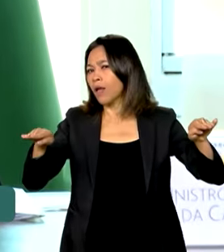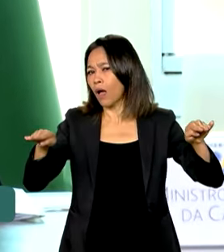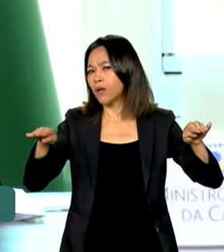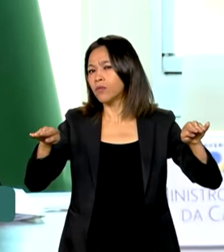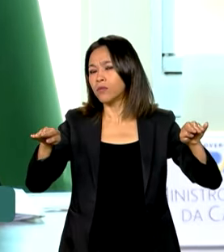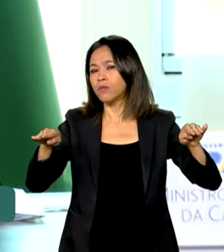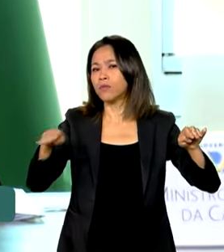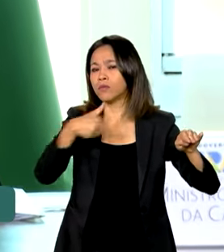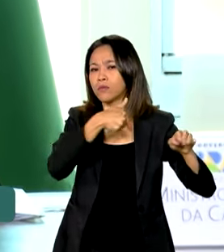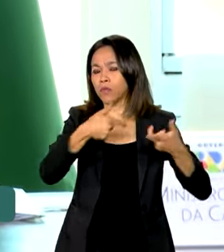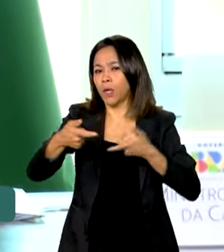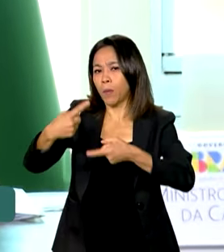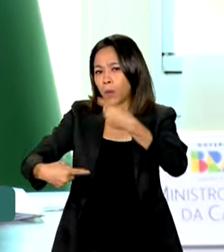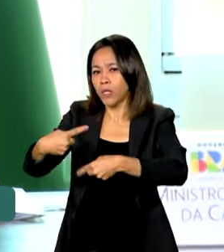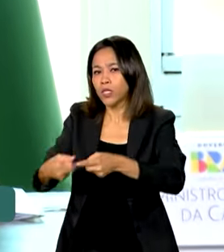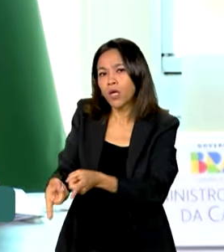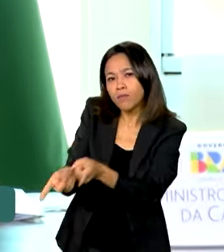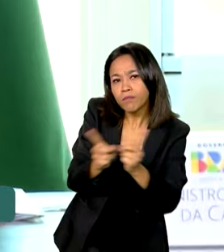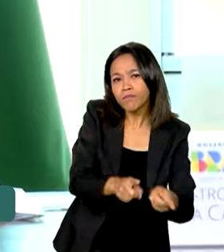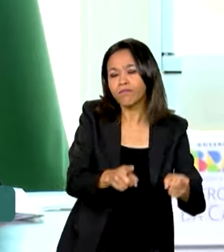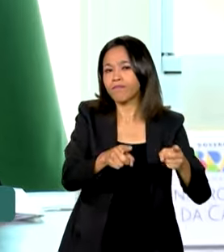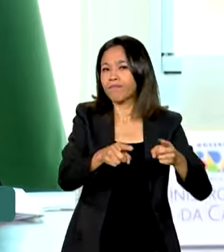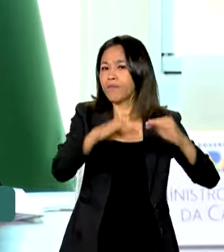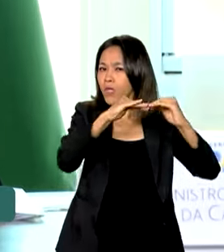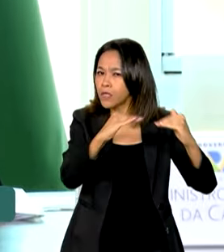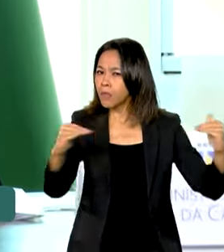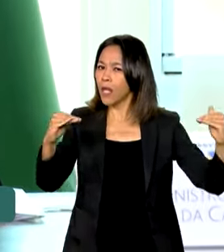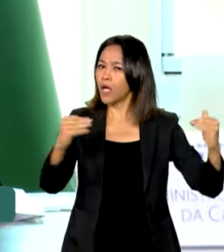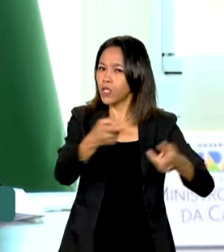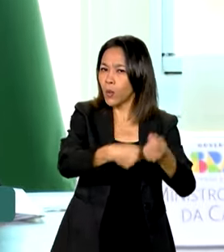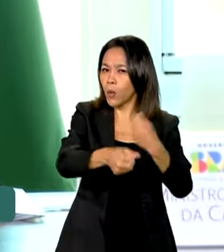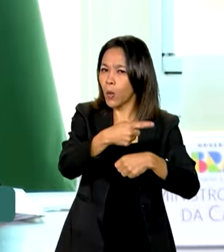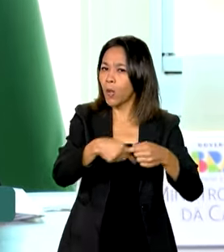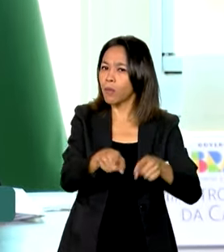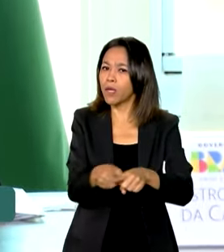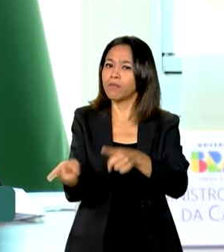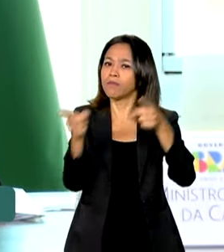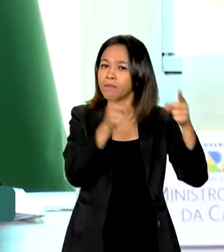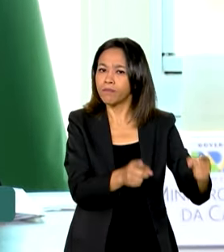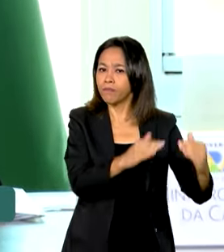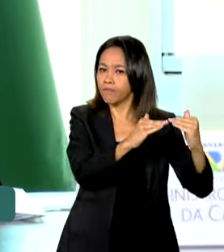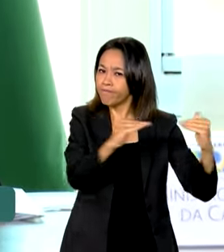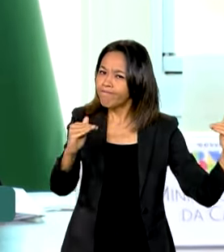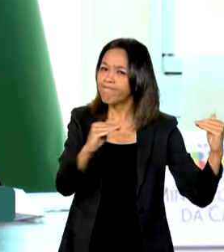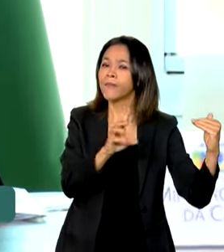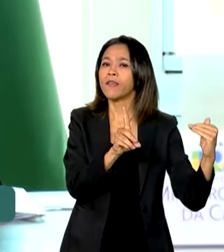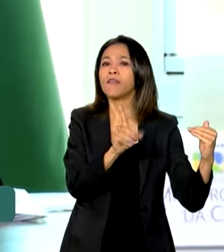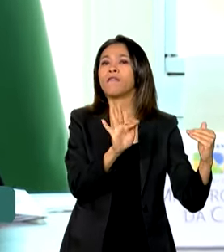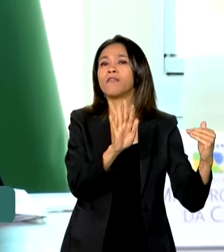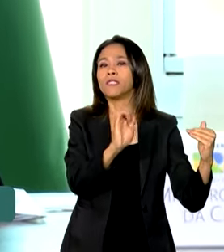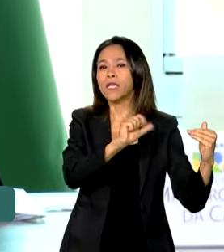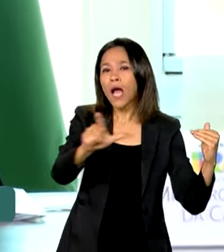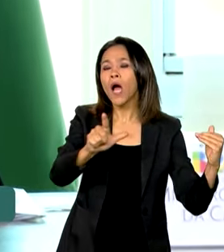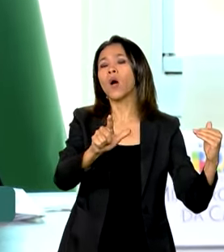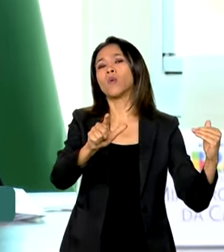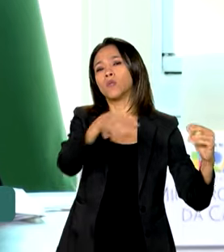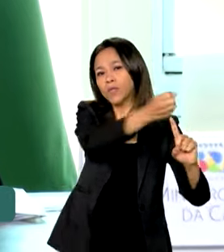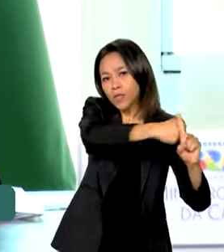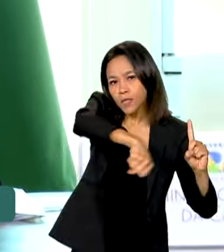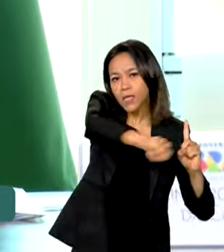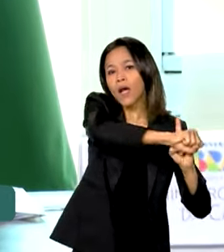estabilidade econômica, estabilidade fiscal, estabilidade social